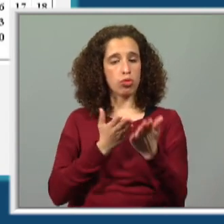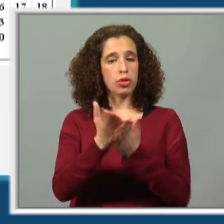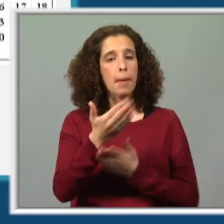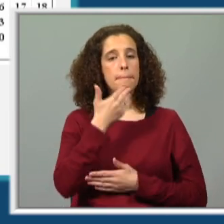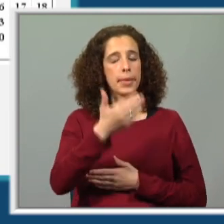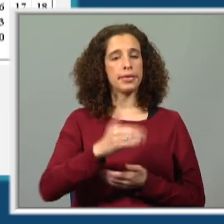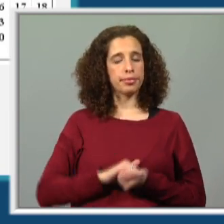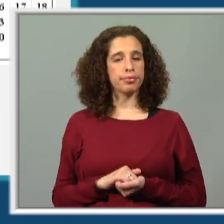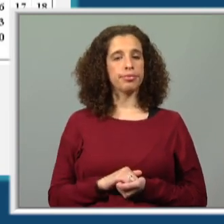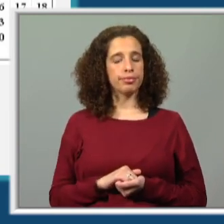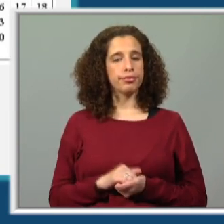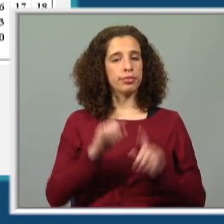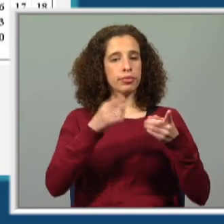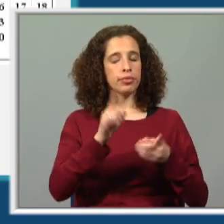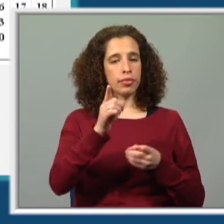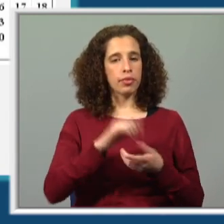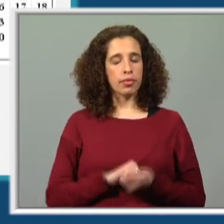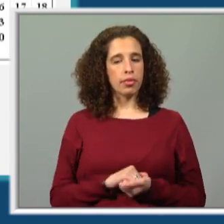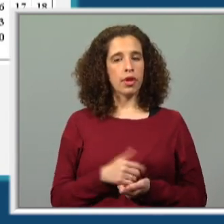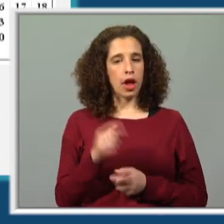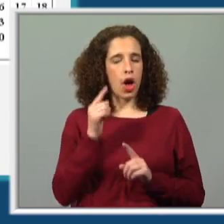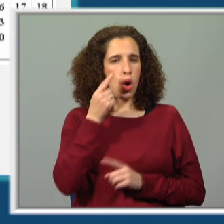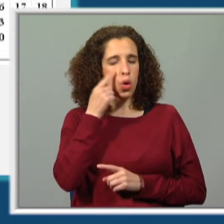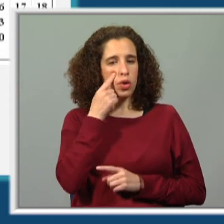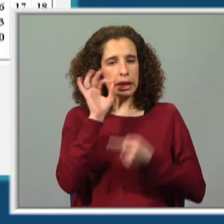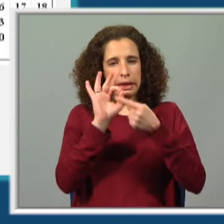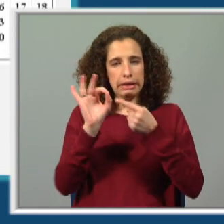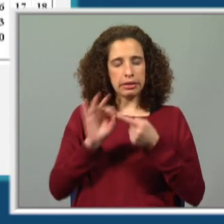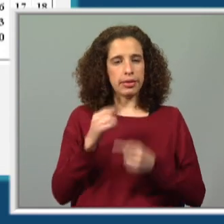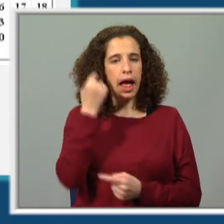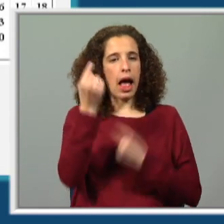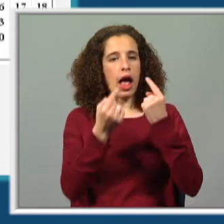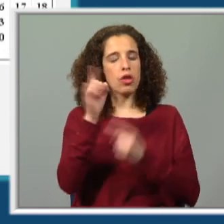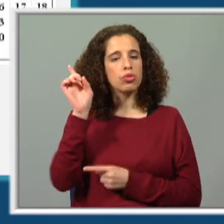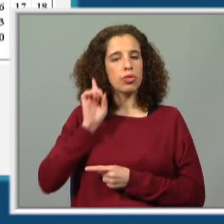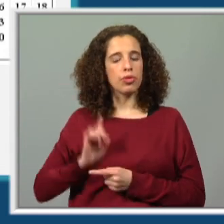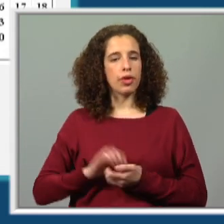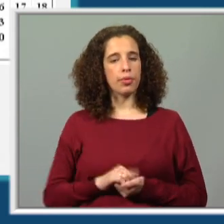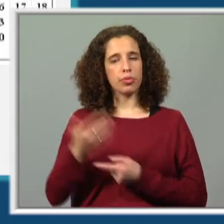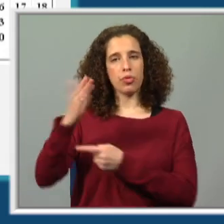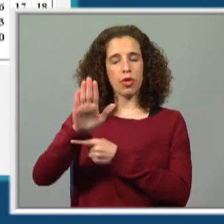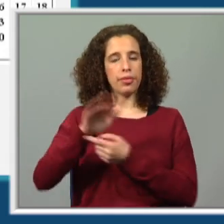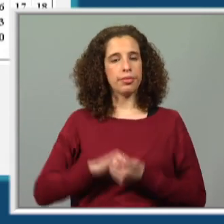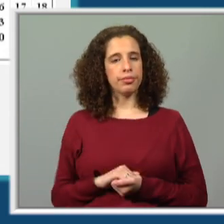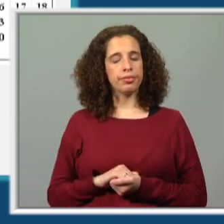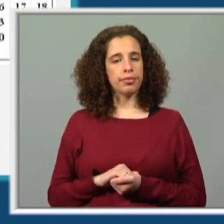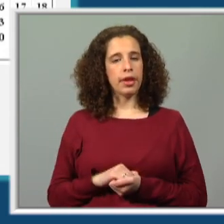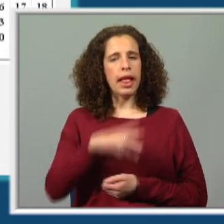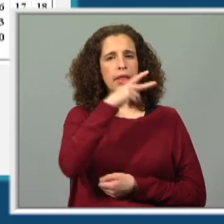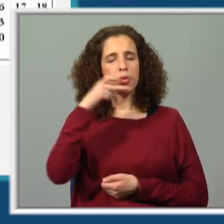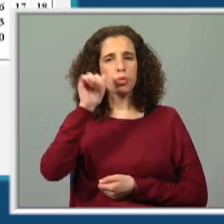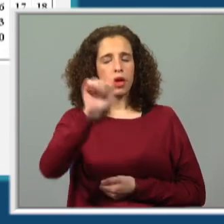peço-te então que, vamos começar aqui a conhecer aspecto a aspecto. Algumas datas, por exemplo, a do teu